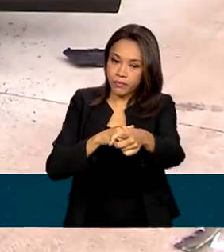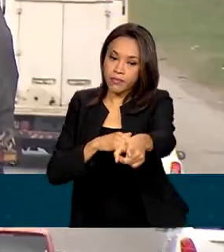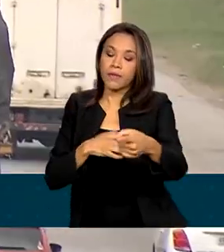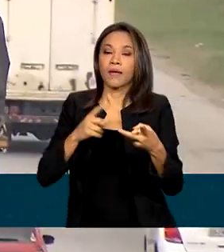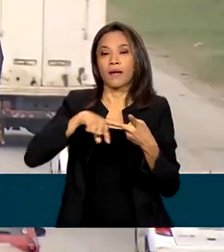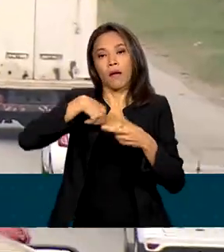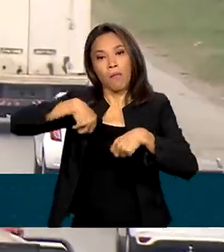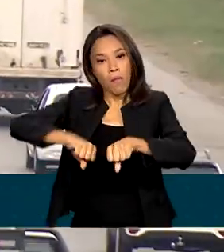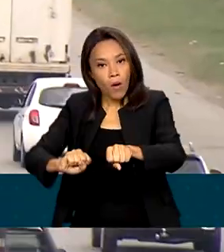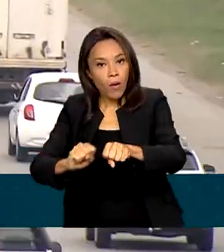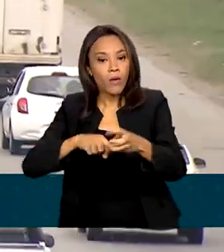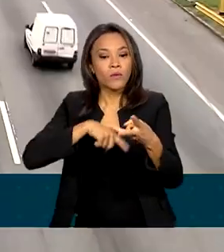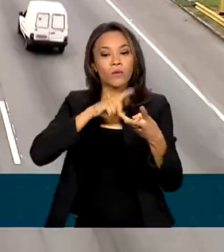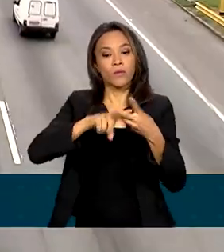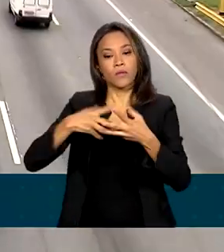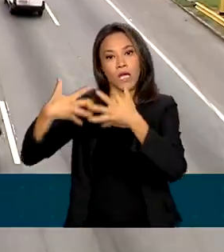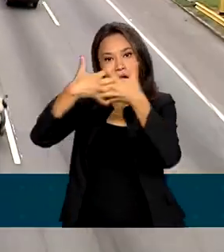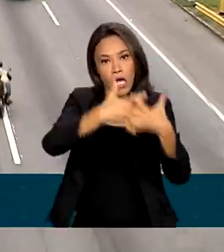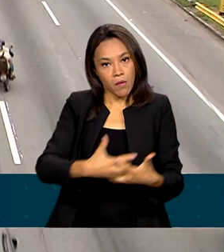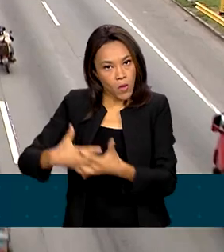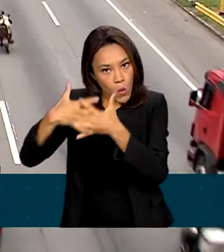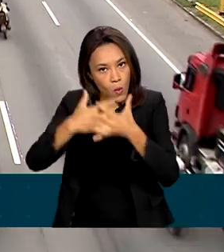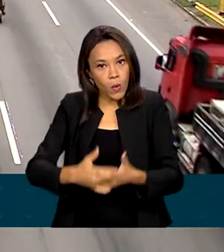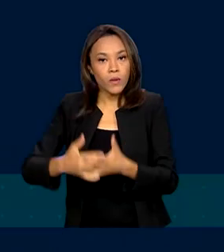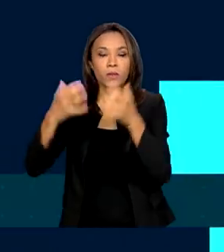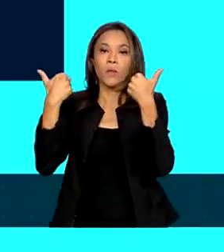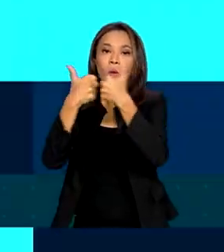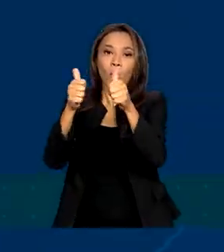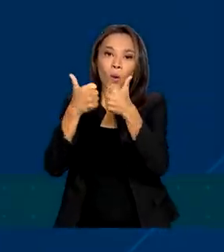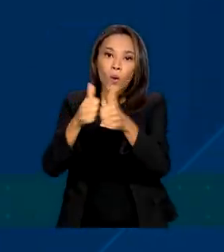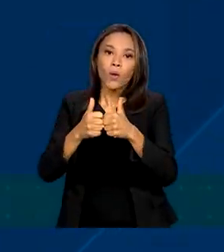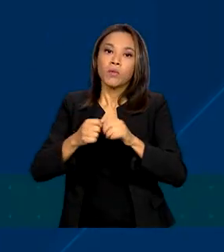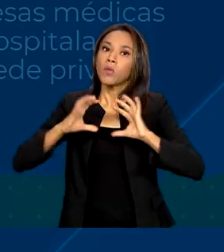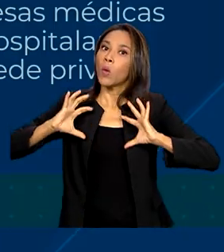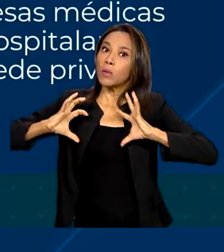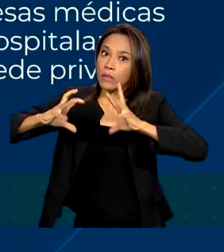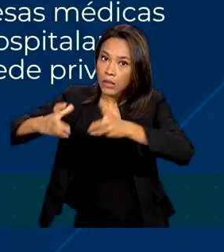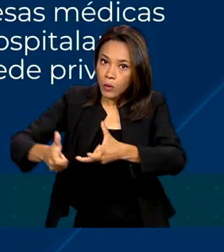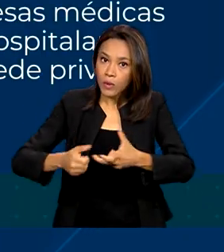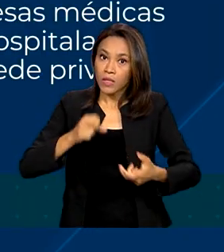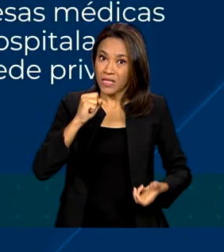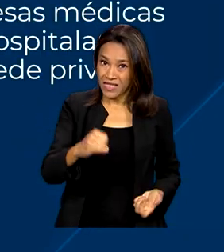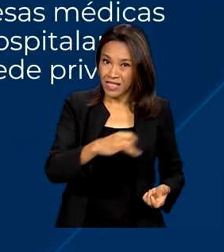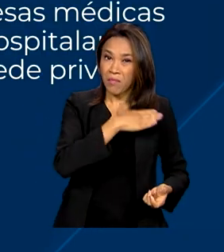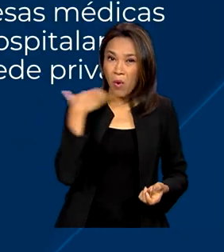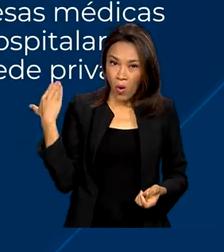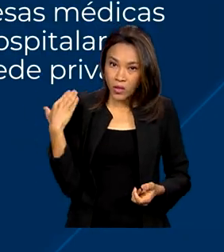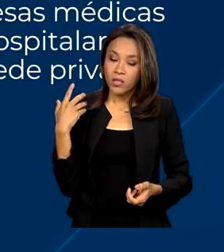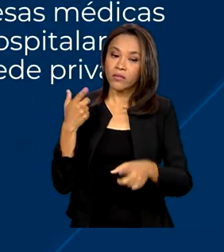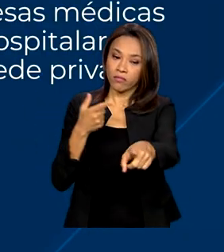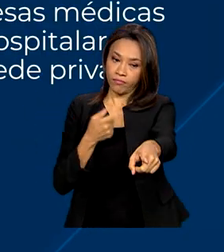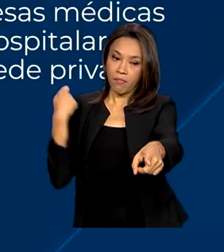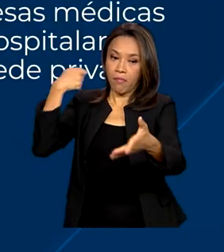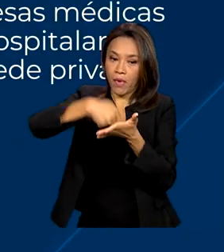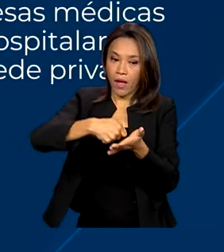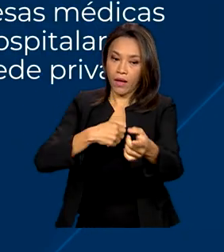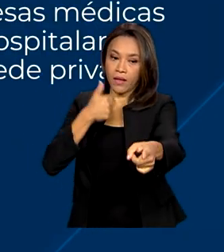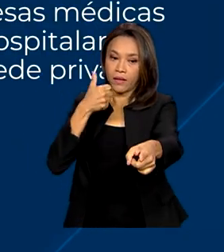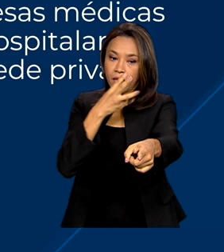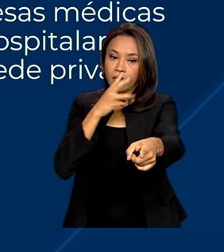motos, caminhões, caminhonetes, ônibus e tratores. Em caso de morte, o valor é de R$ 13.500.